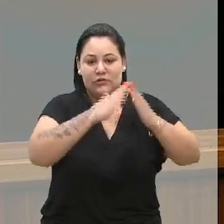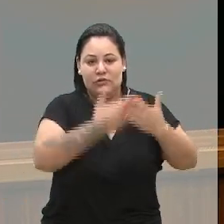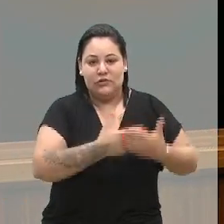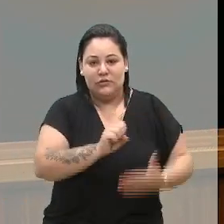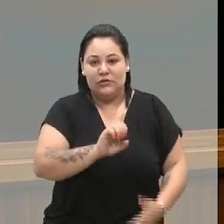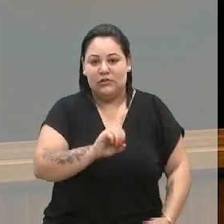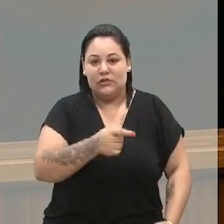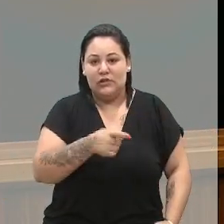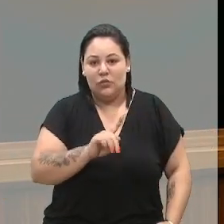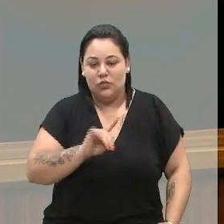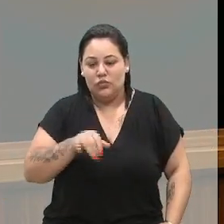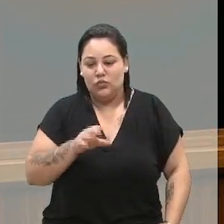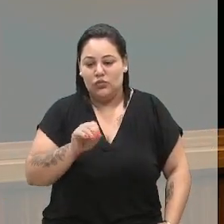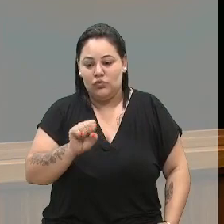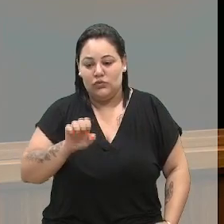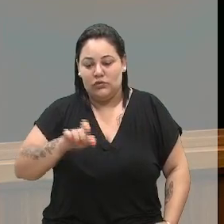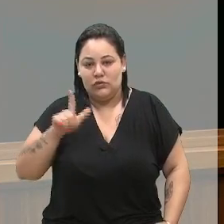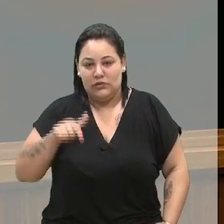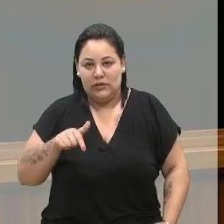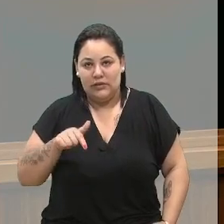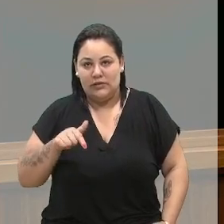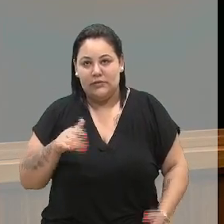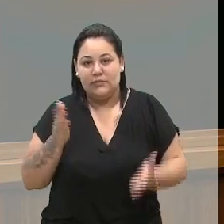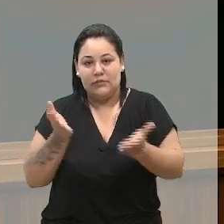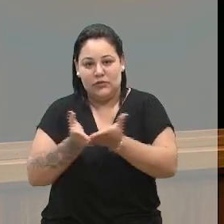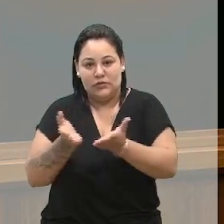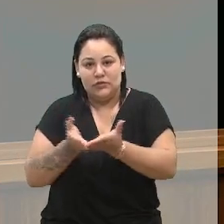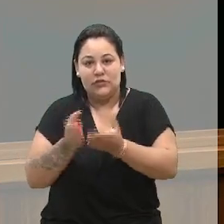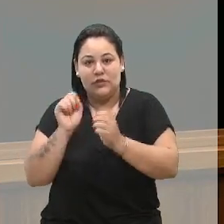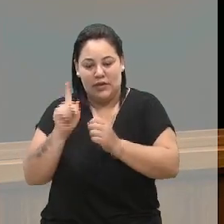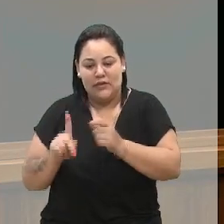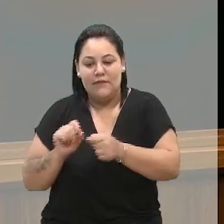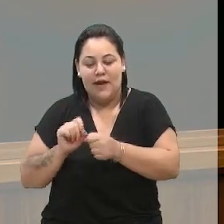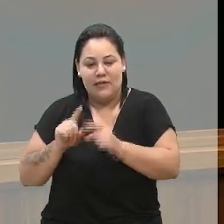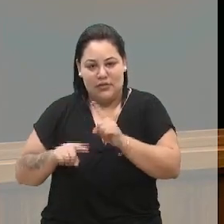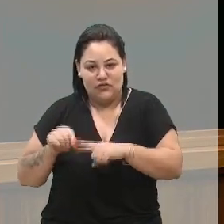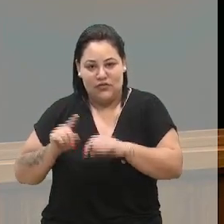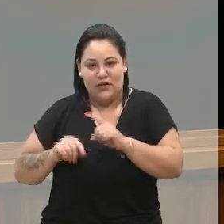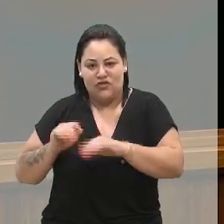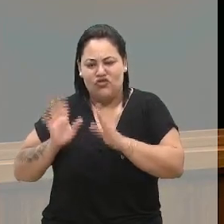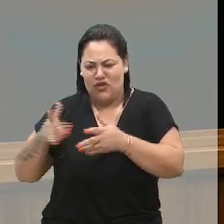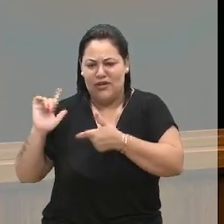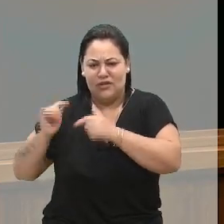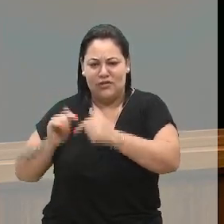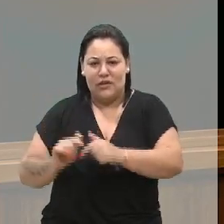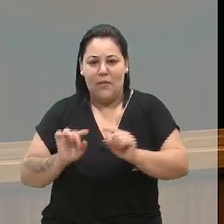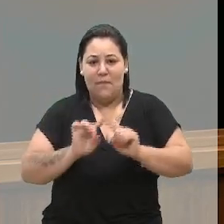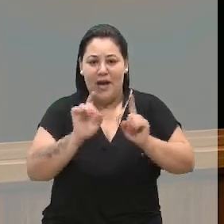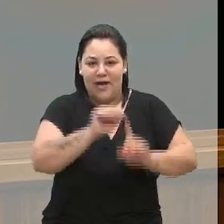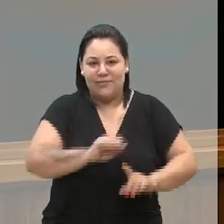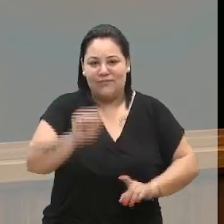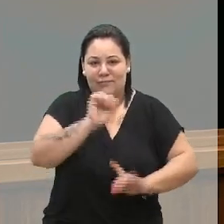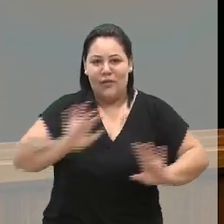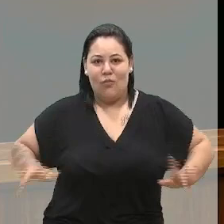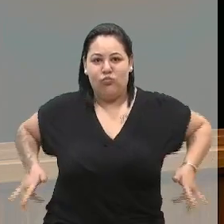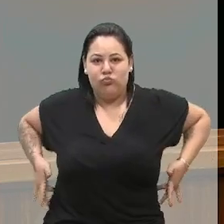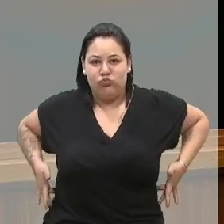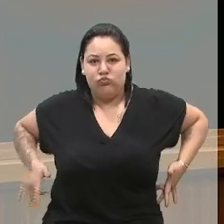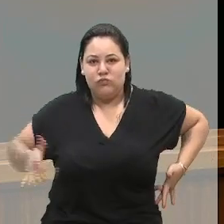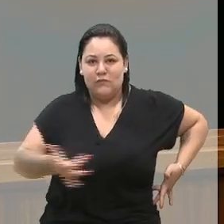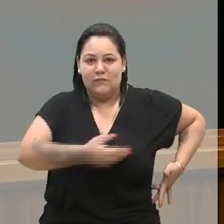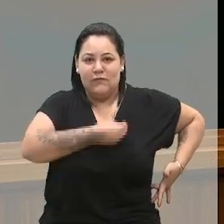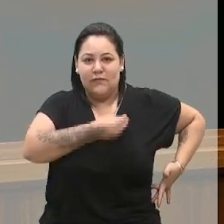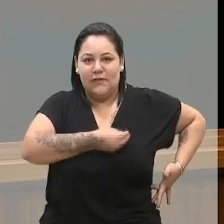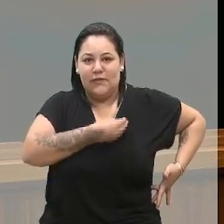alunos, pelos estudantes, tradicional essa atividade, mas a Associação Reviver realiza um trabalho muito